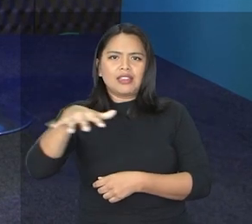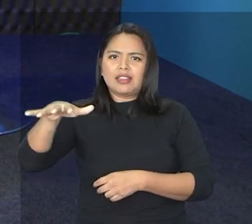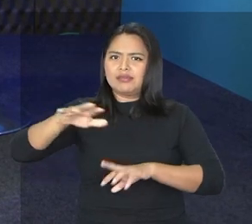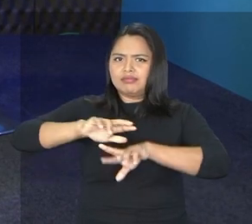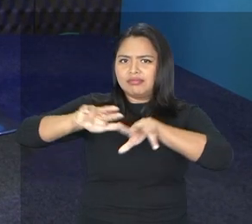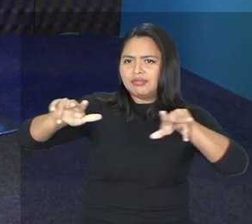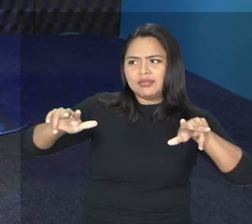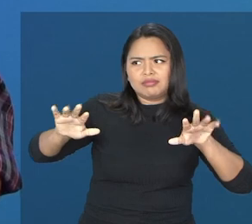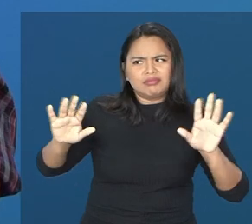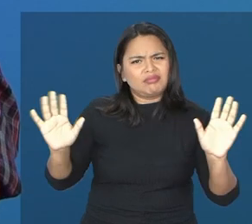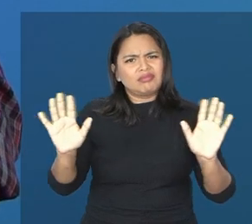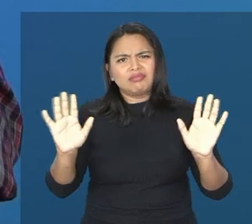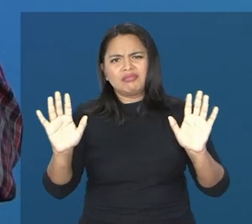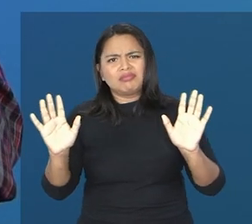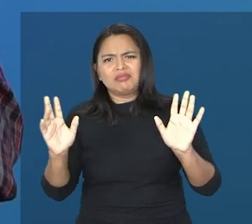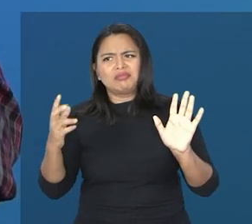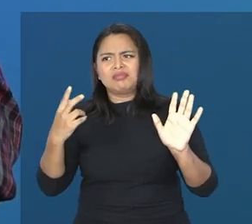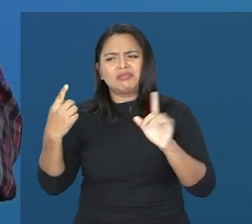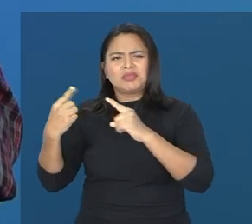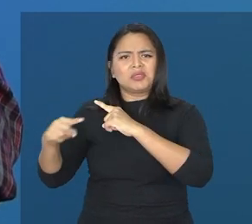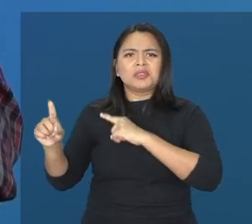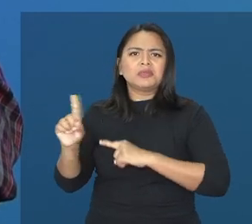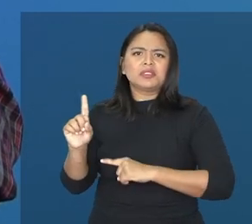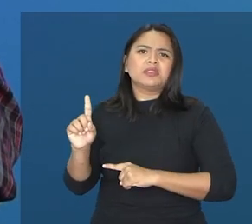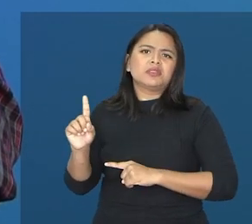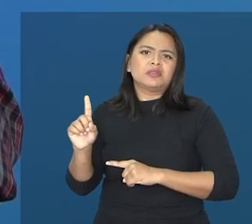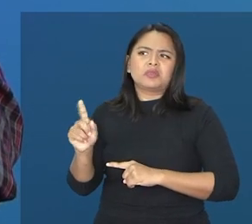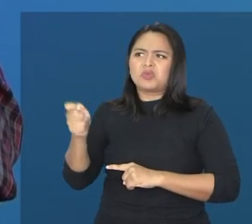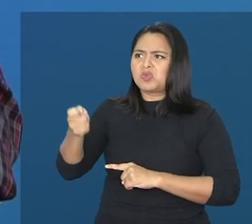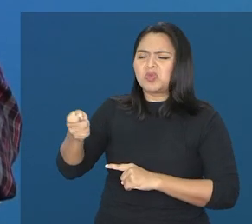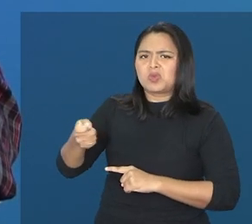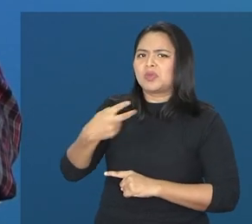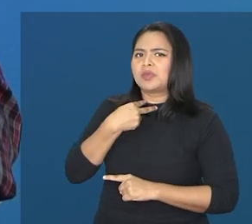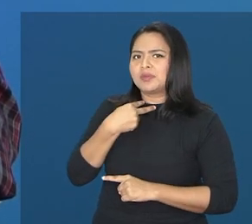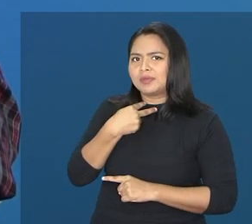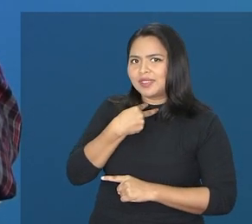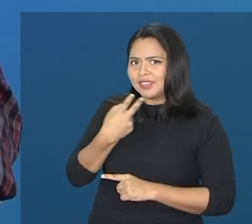cobrar isso de uma criança, de um adolescente ou de um jovem.